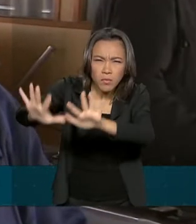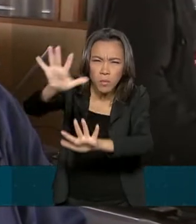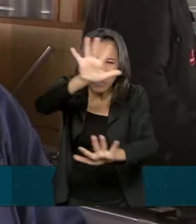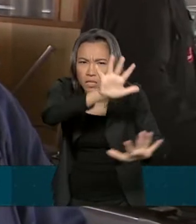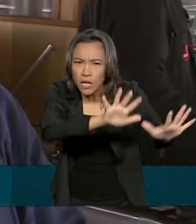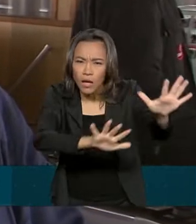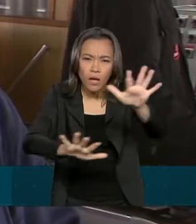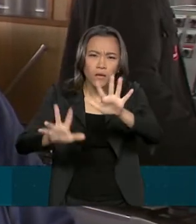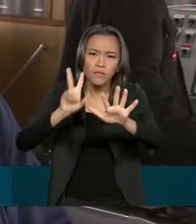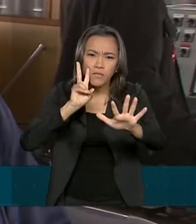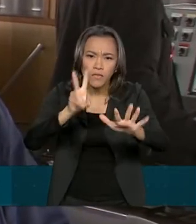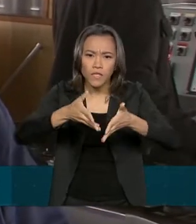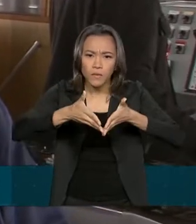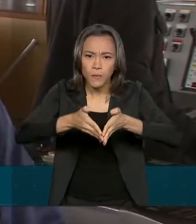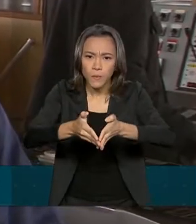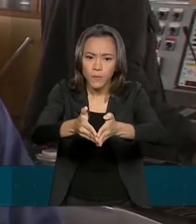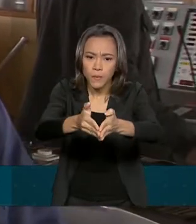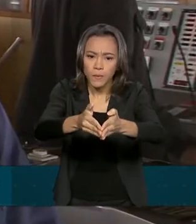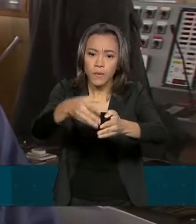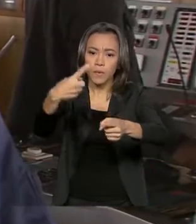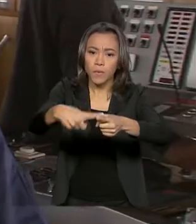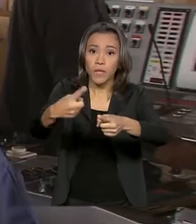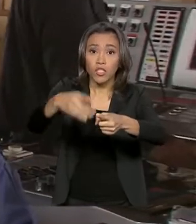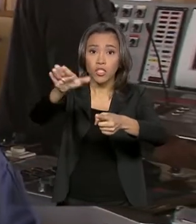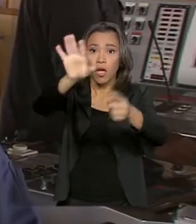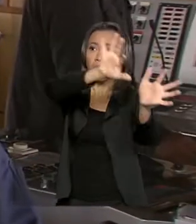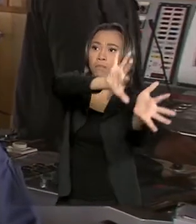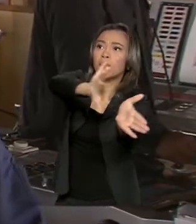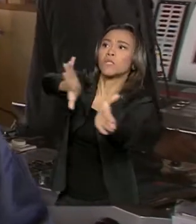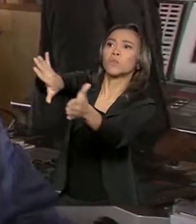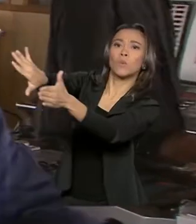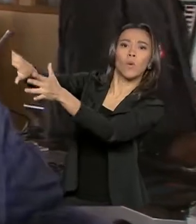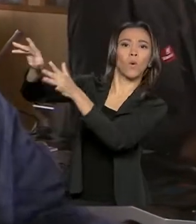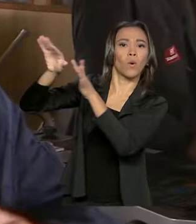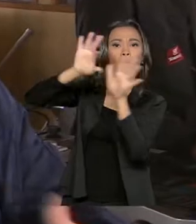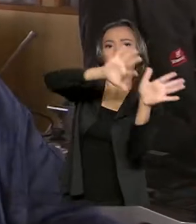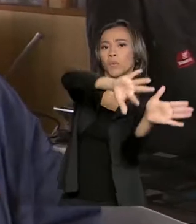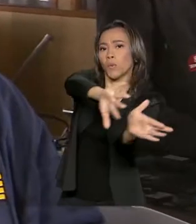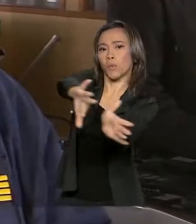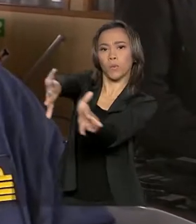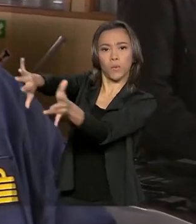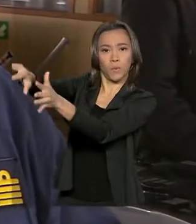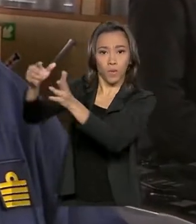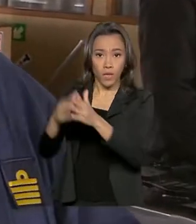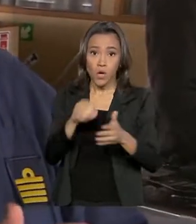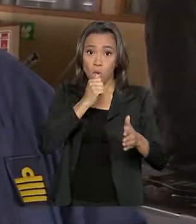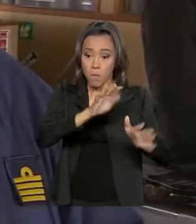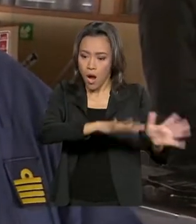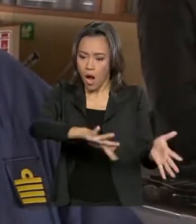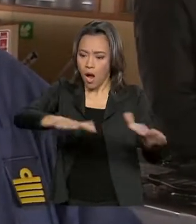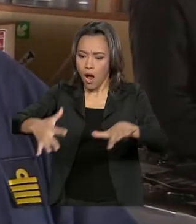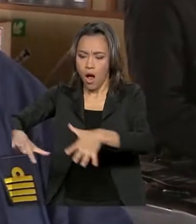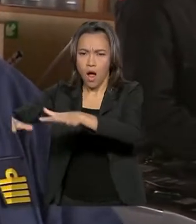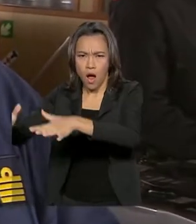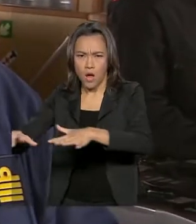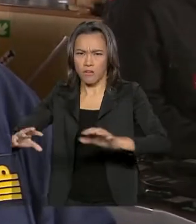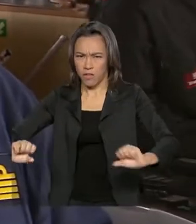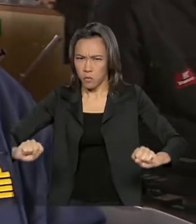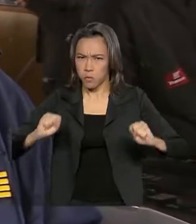porque o centro de baixa acabou de passar. E antes que o mar aumente muito, então a gente está aproveitando essa